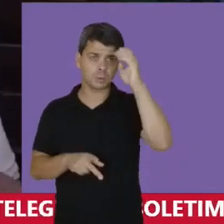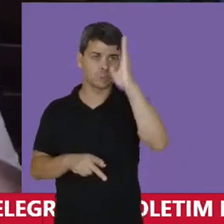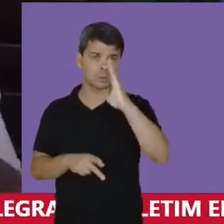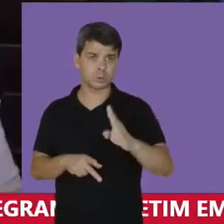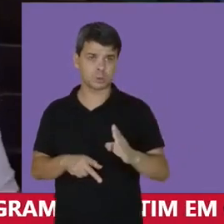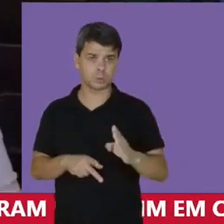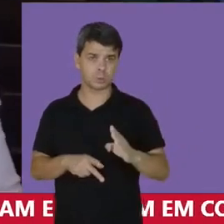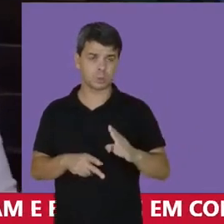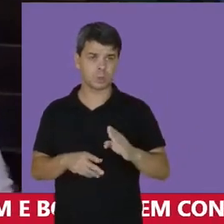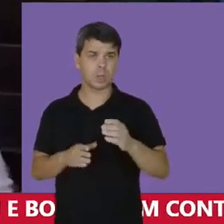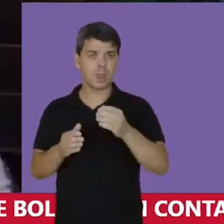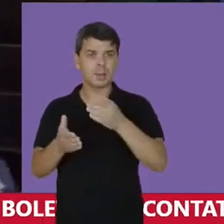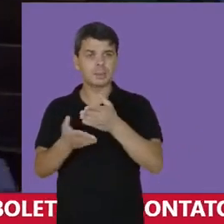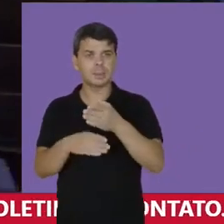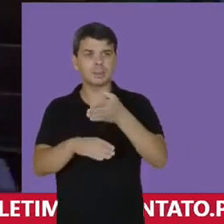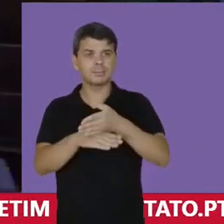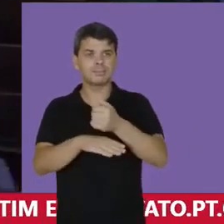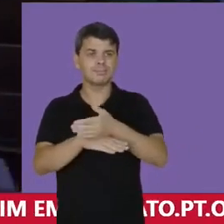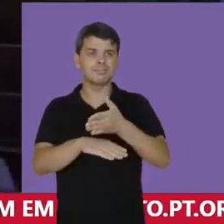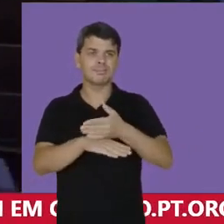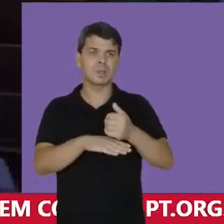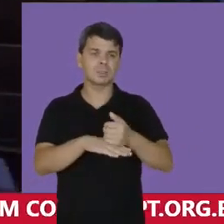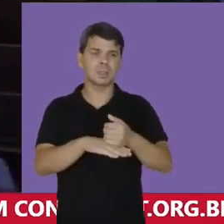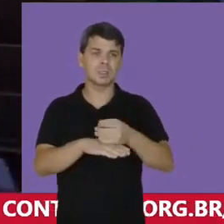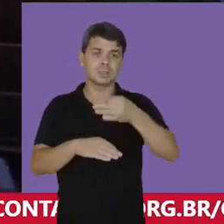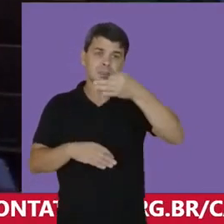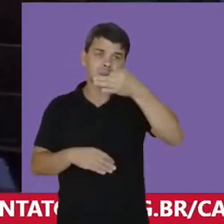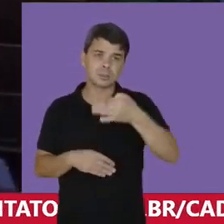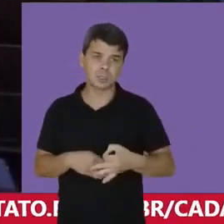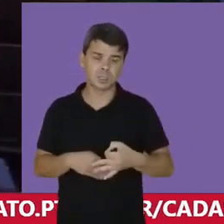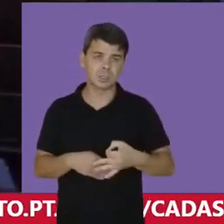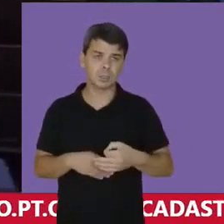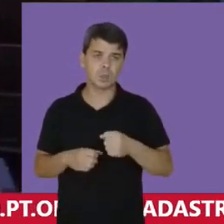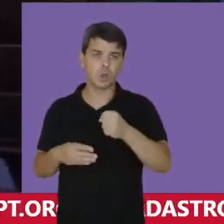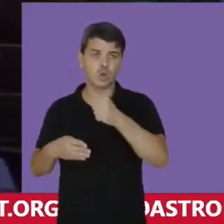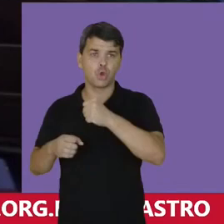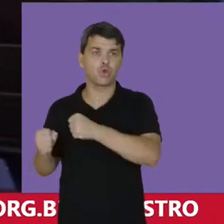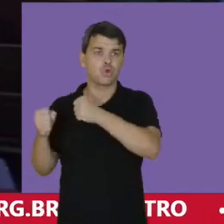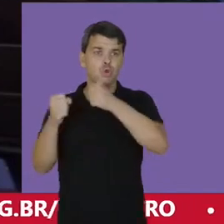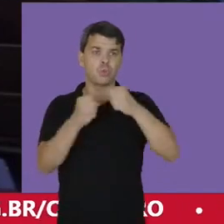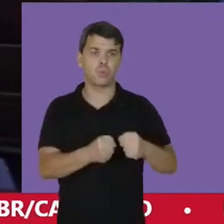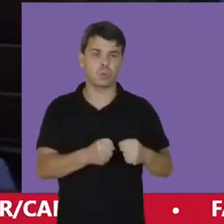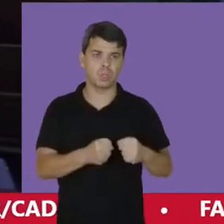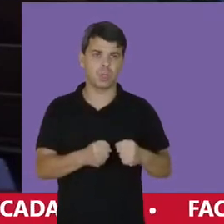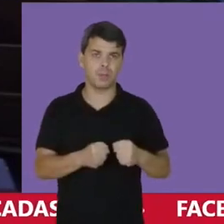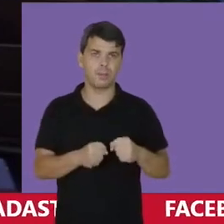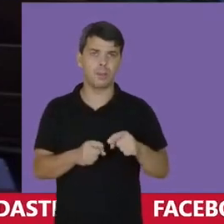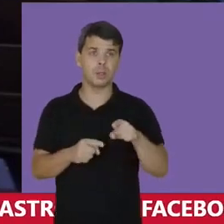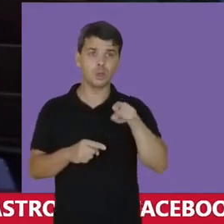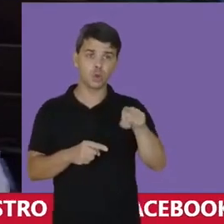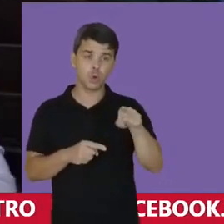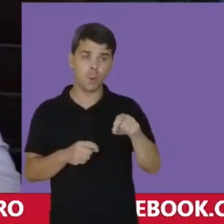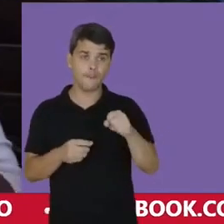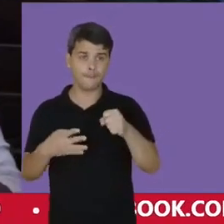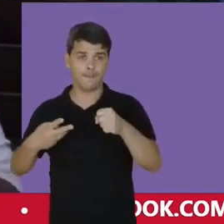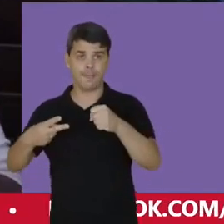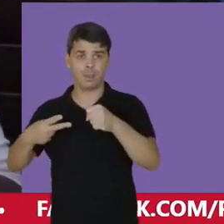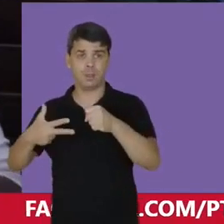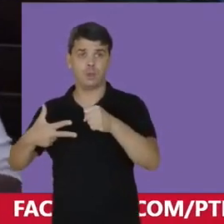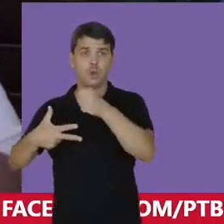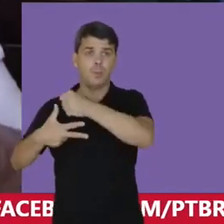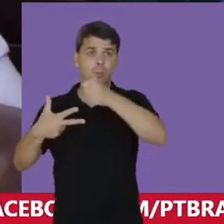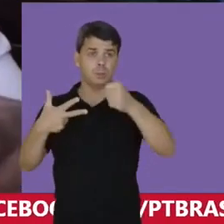divisão Absolutamente Honesta Do poder E o poder Sendo exercido